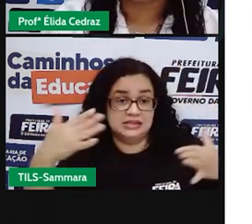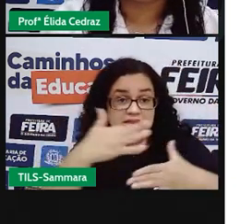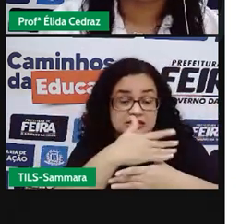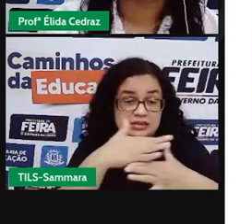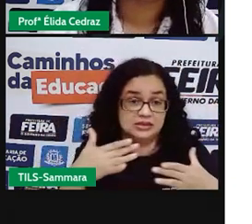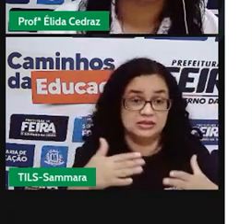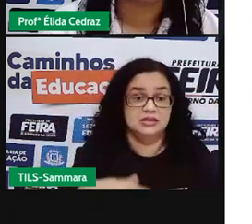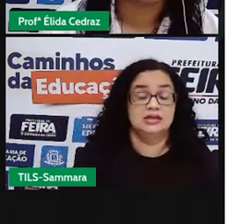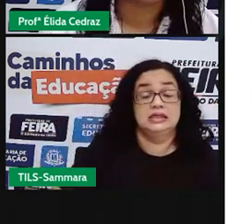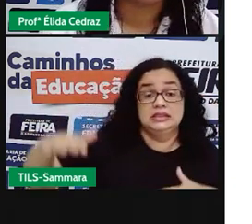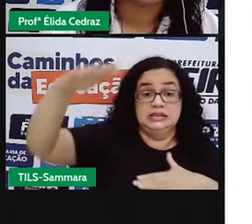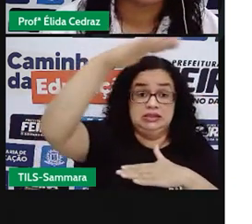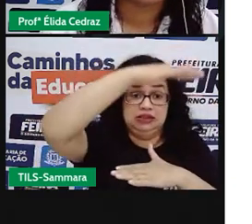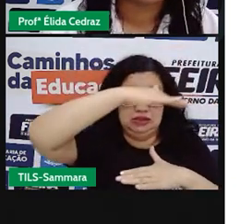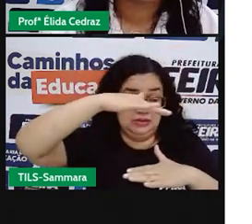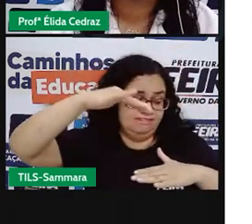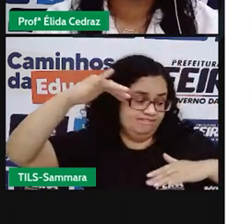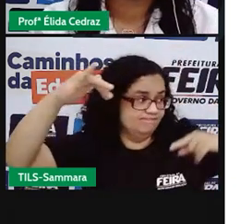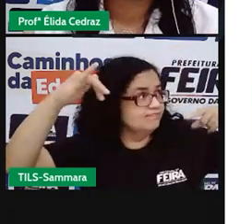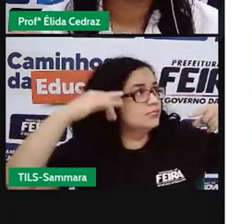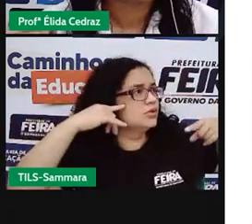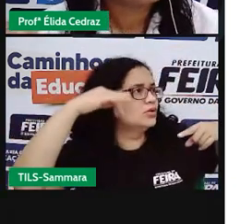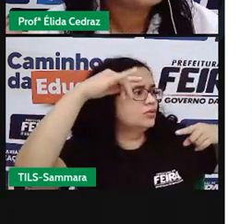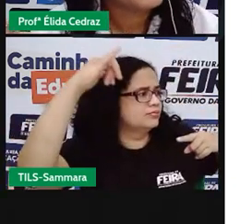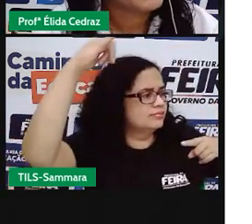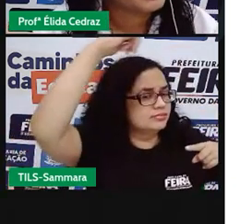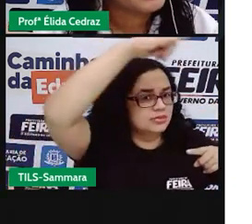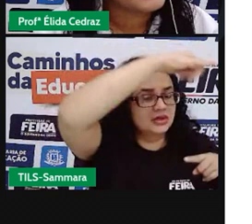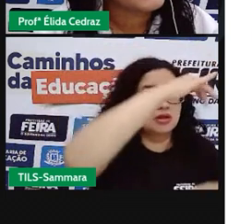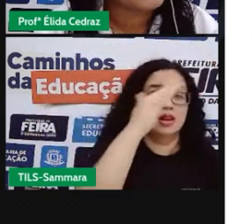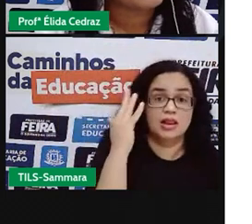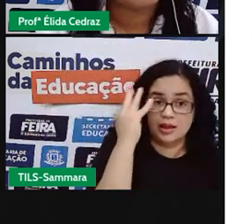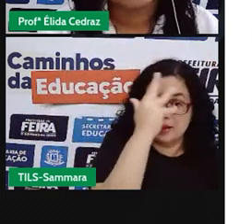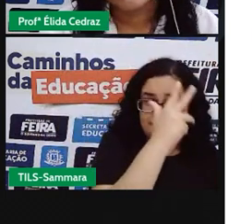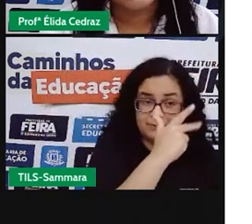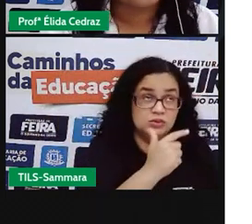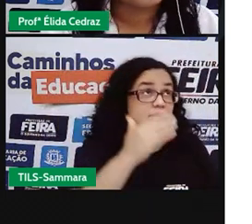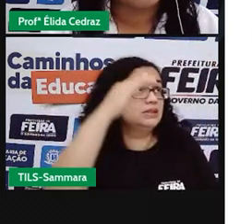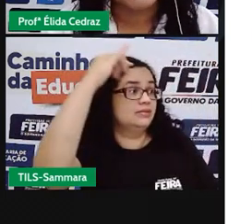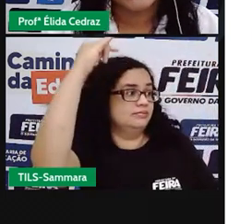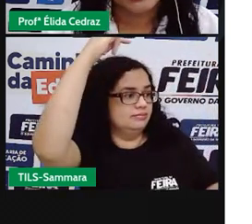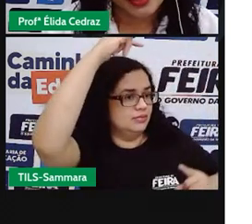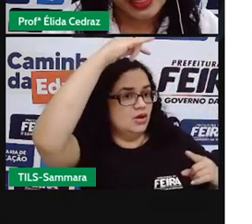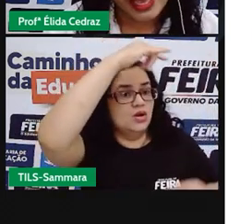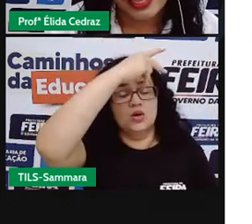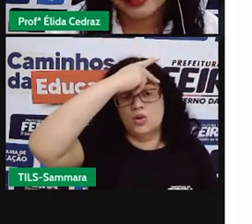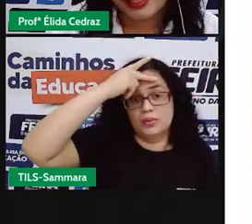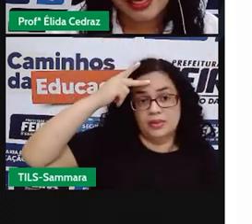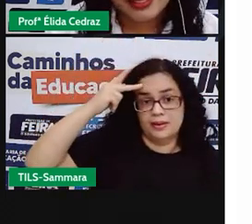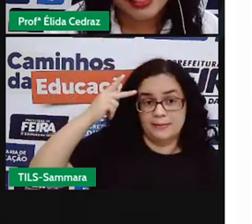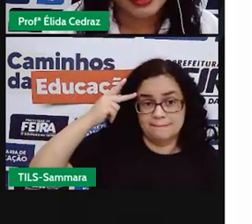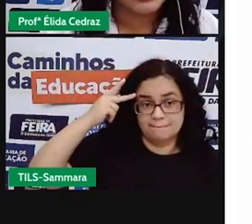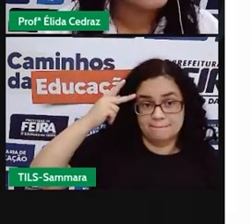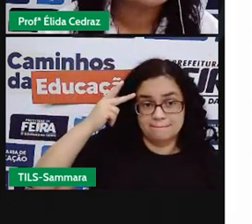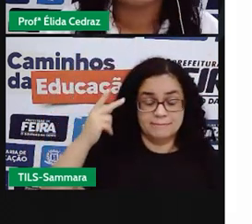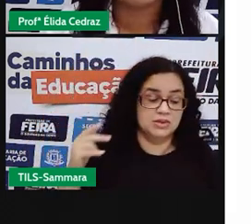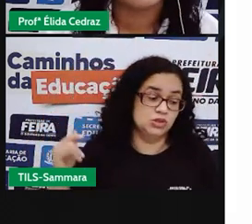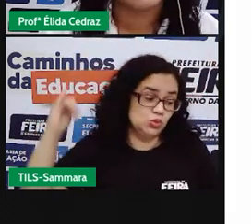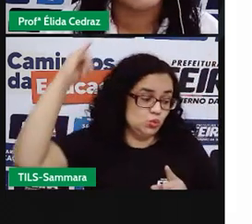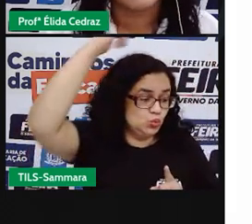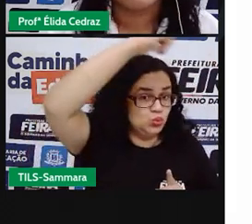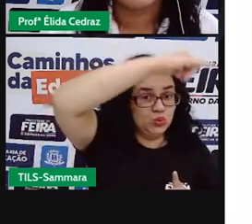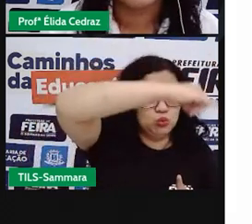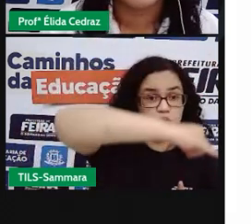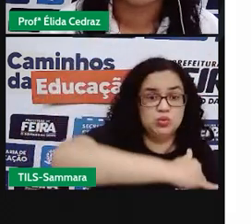cima, ela é muito bonita. Só que ela é tão bonita lá de cima, quando a pessoa aterrissar, não